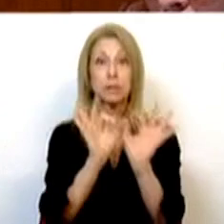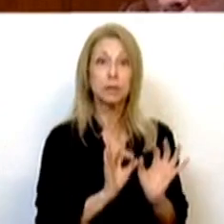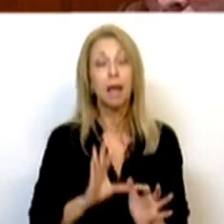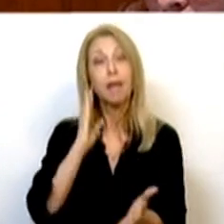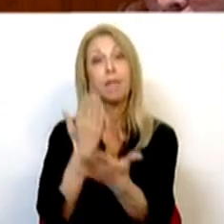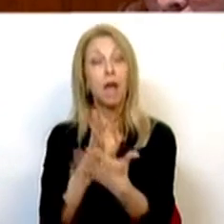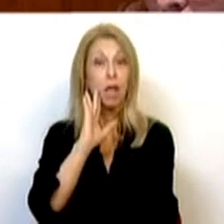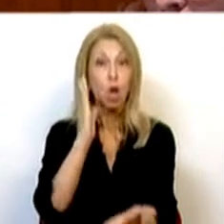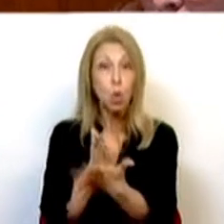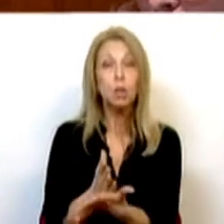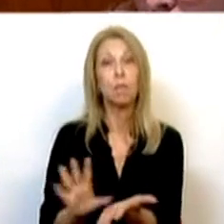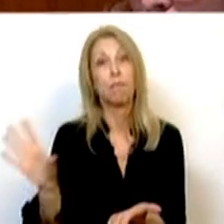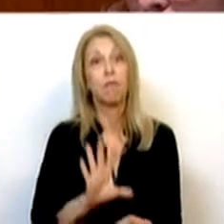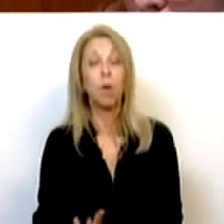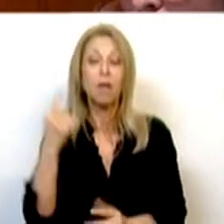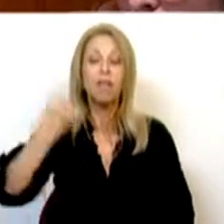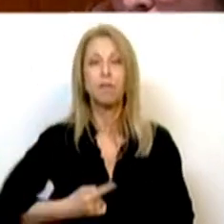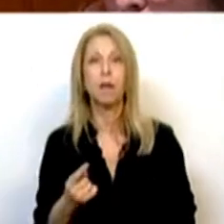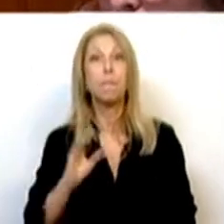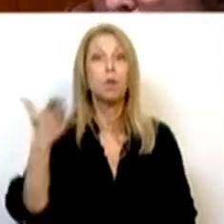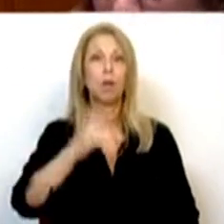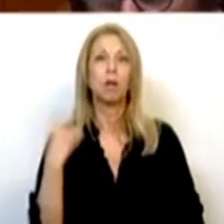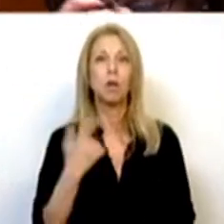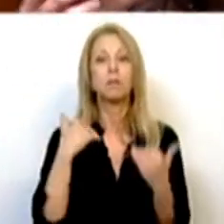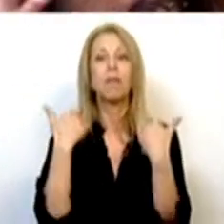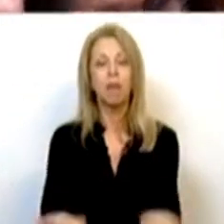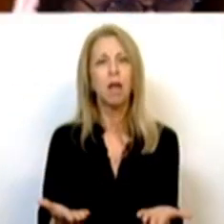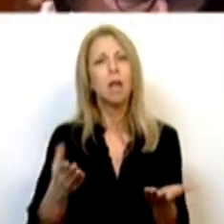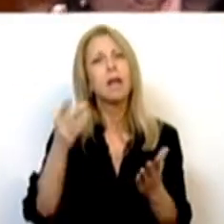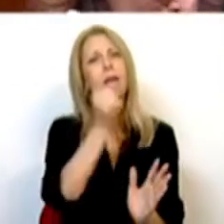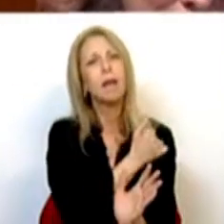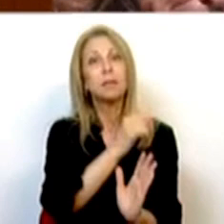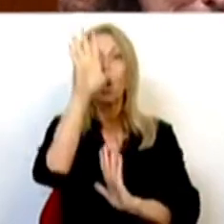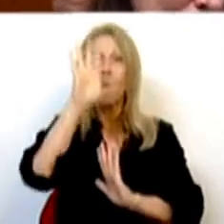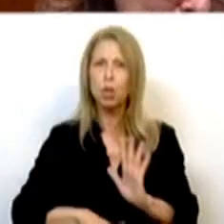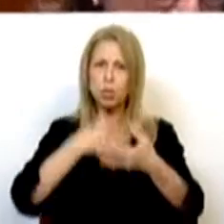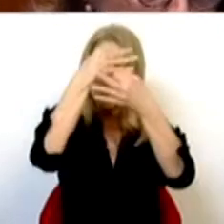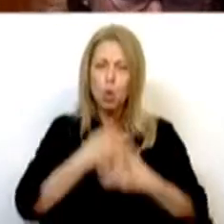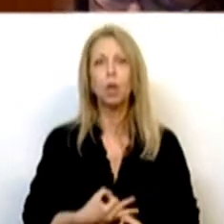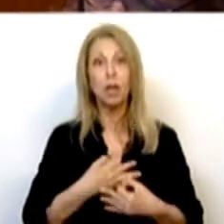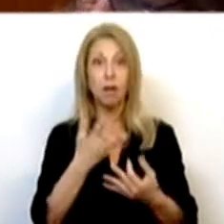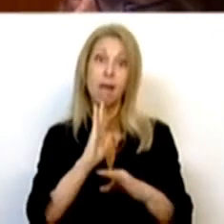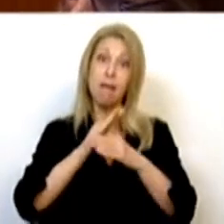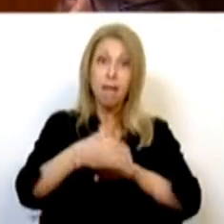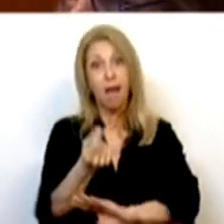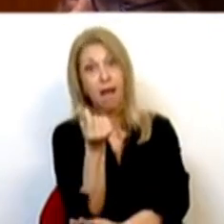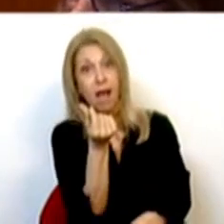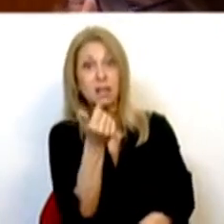dar, em última instância, que devia ser a nossa prioridade, habitação condigna e acessível para as famílias portuguesas.